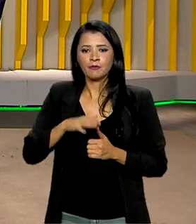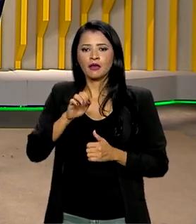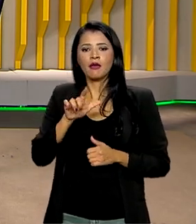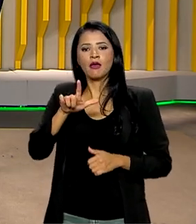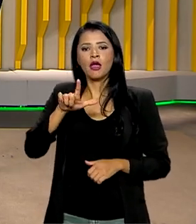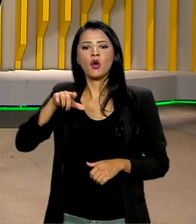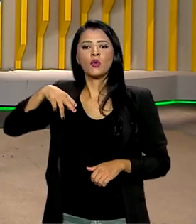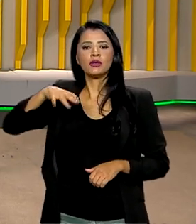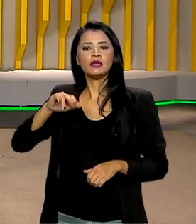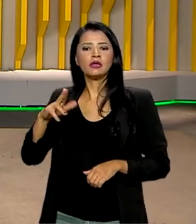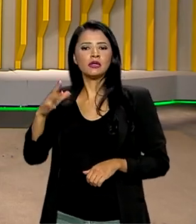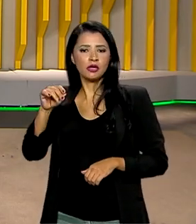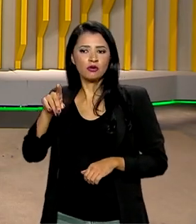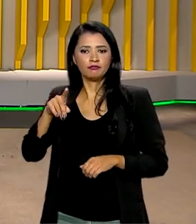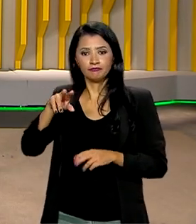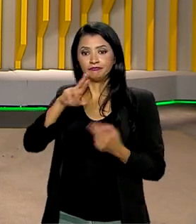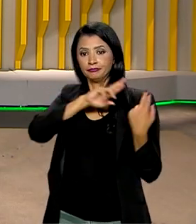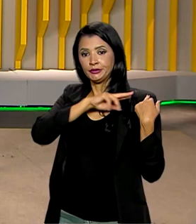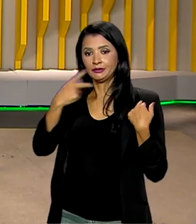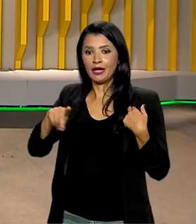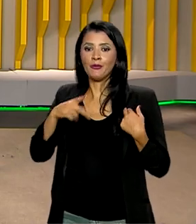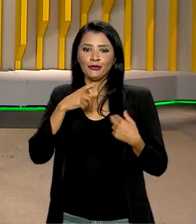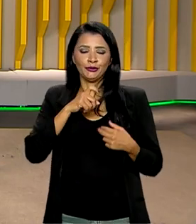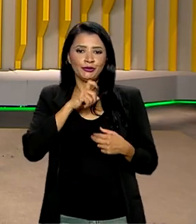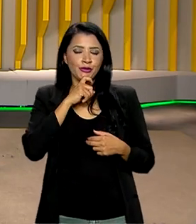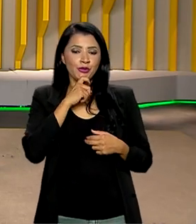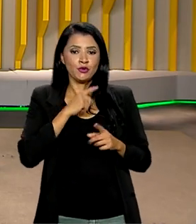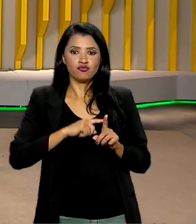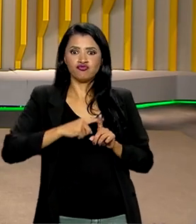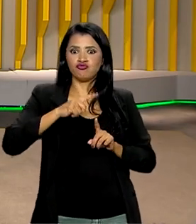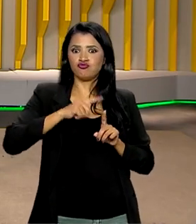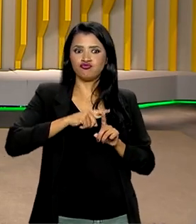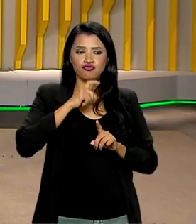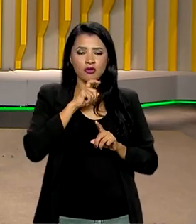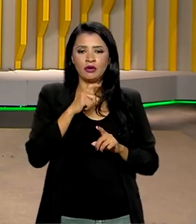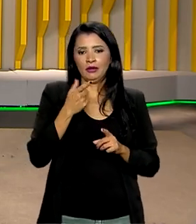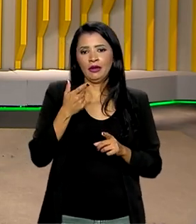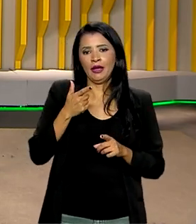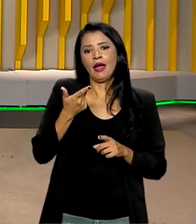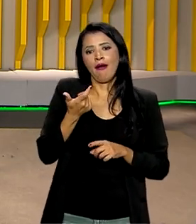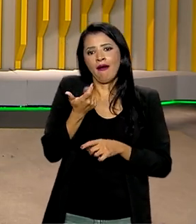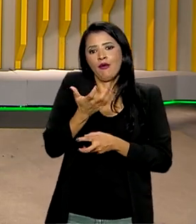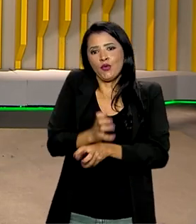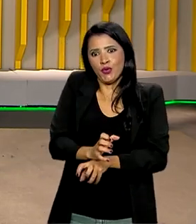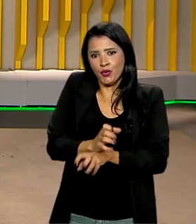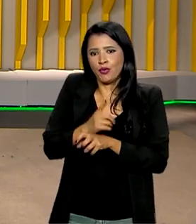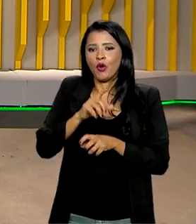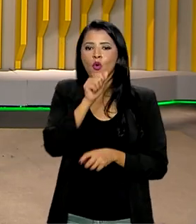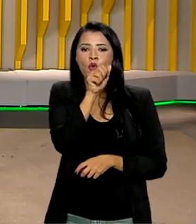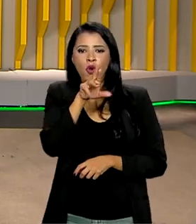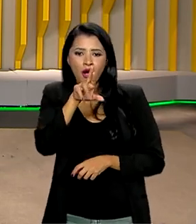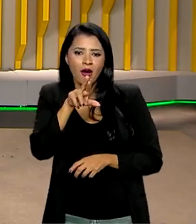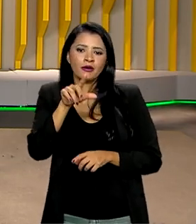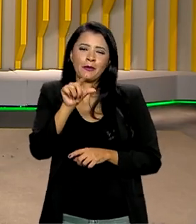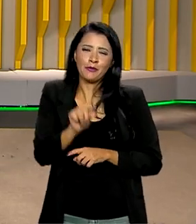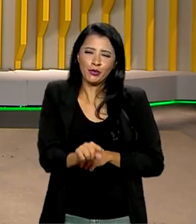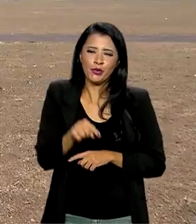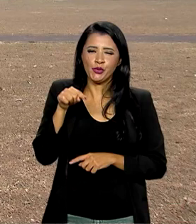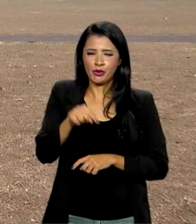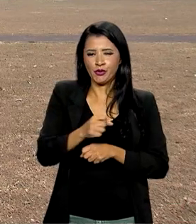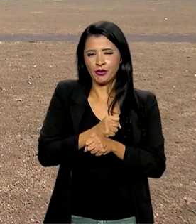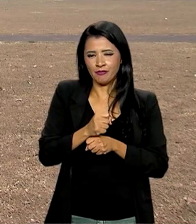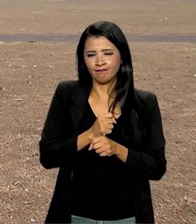que é responsável por aumentar as temperaturas no inverno, comprometendo ainda mais a umidade, que já é baixa nessa época do ano.